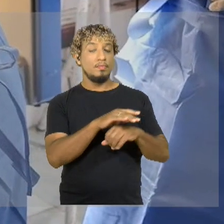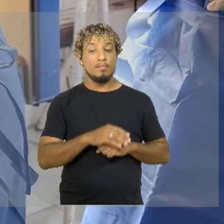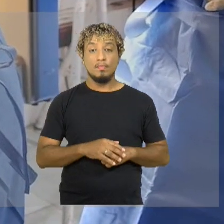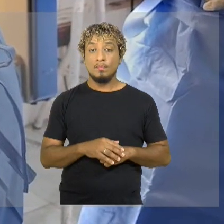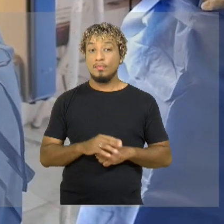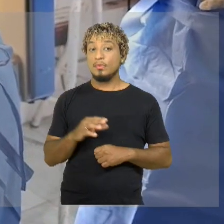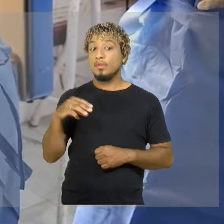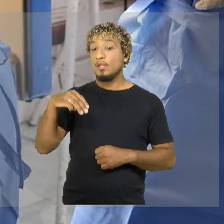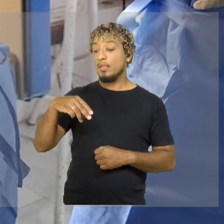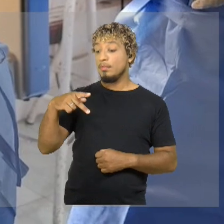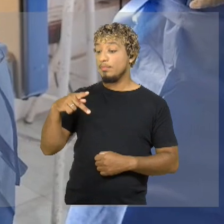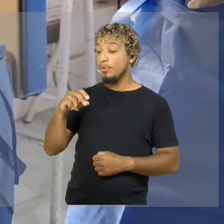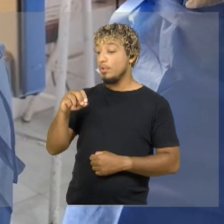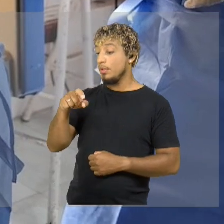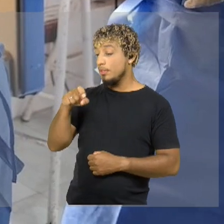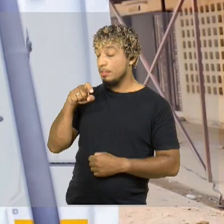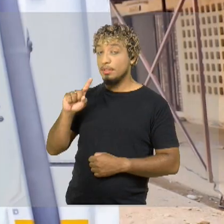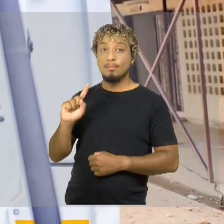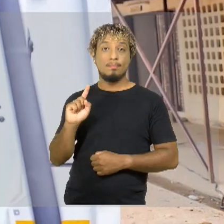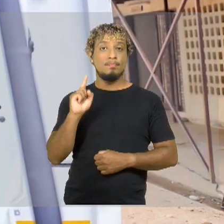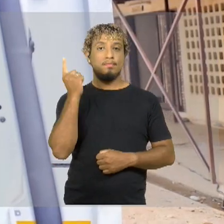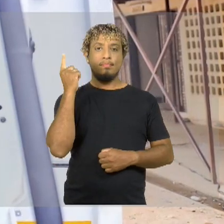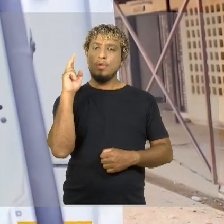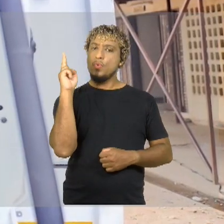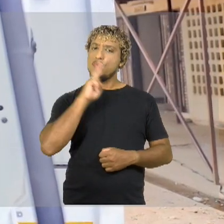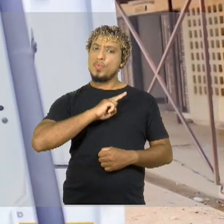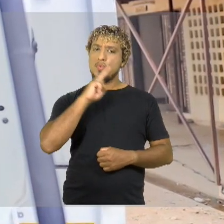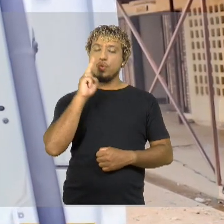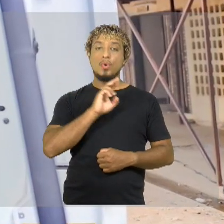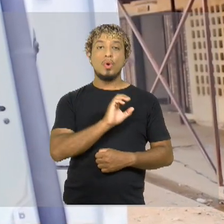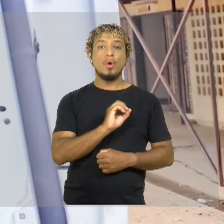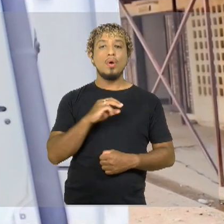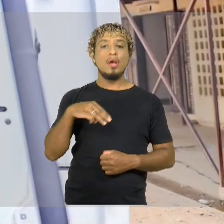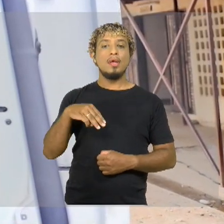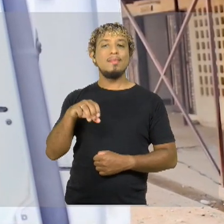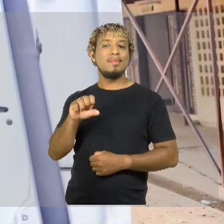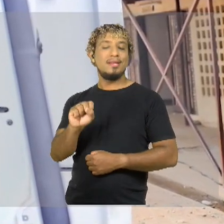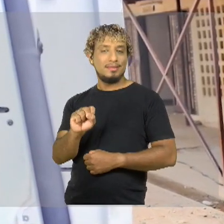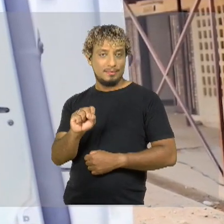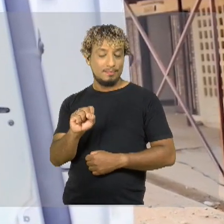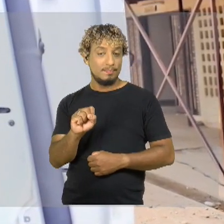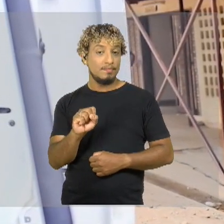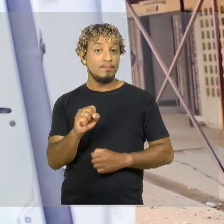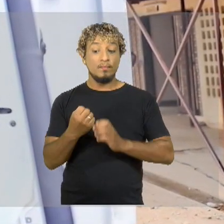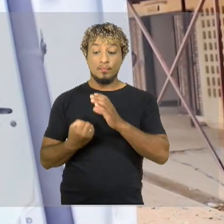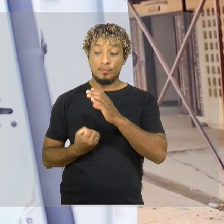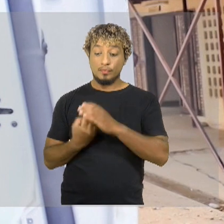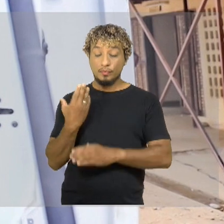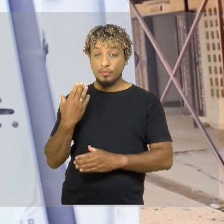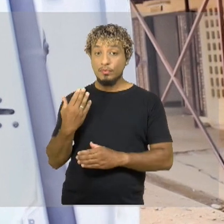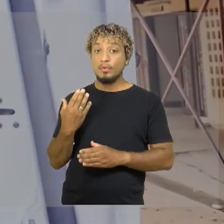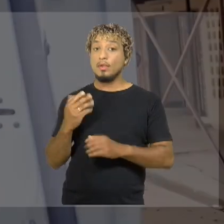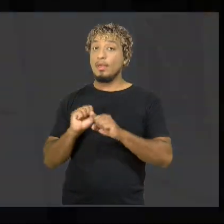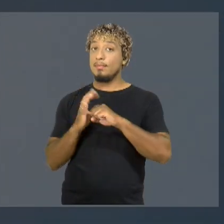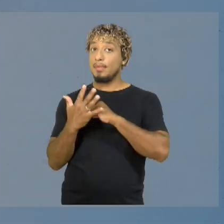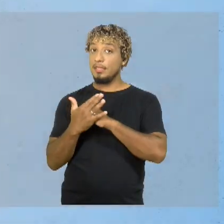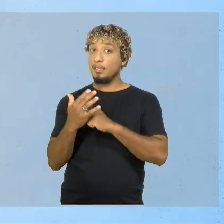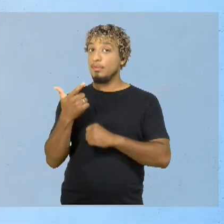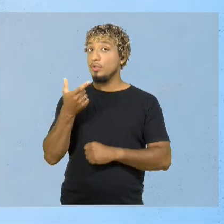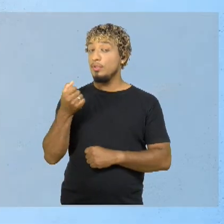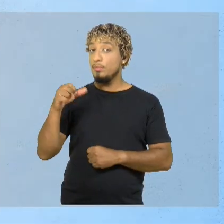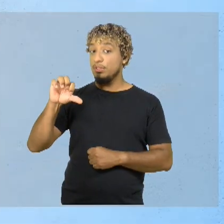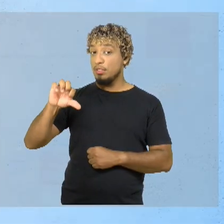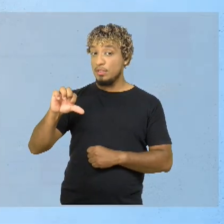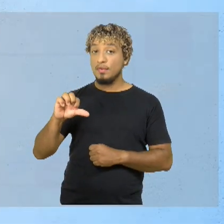emergência sanitária de preocupação global declarada pela OMS desde o surgimento da pandemia da Covid-19. Quem